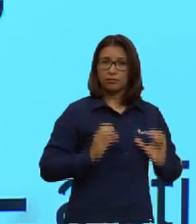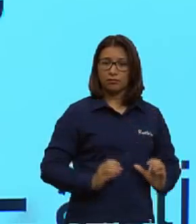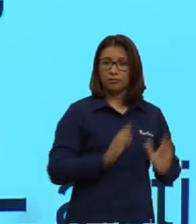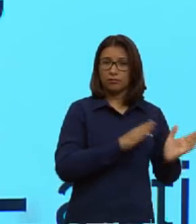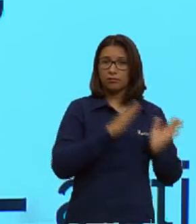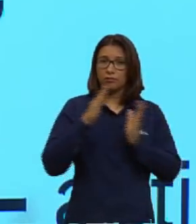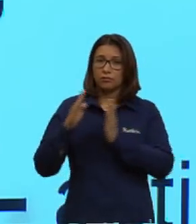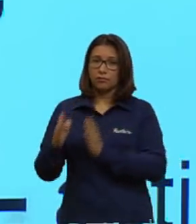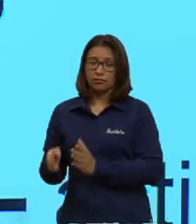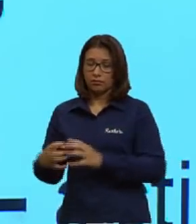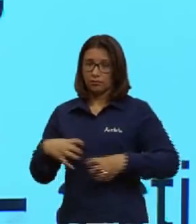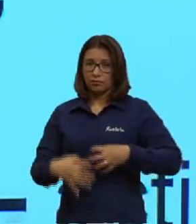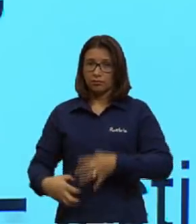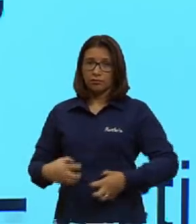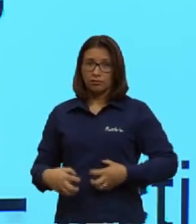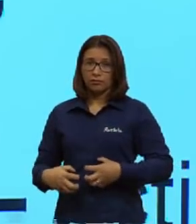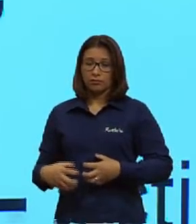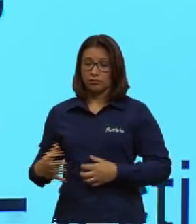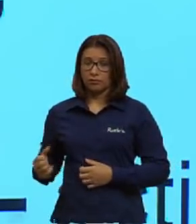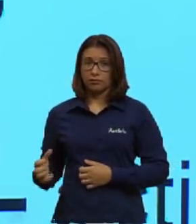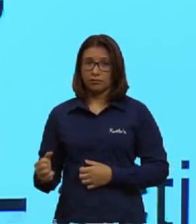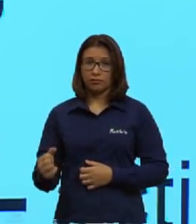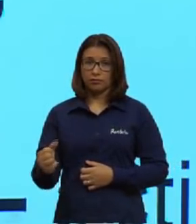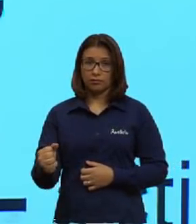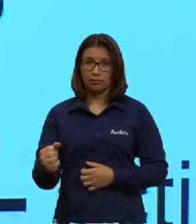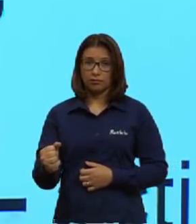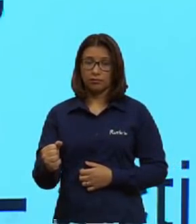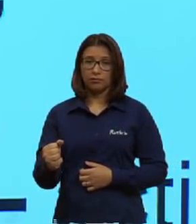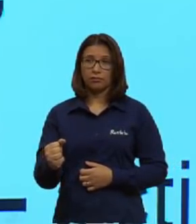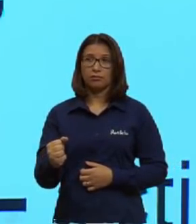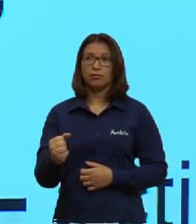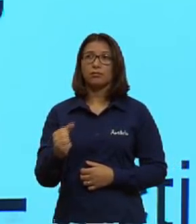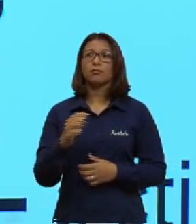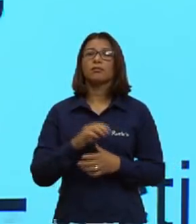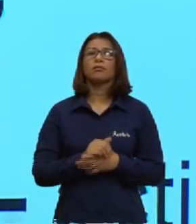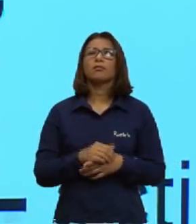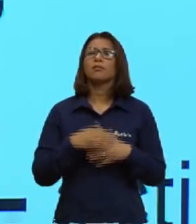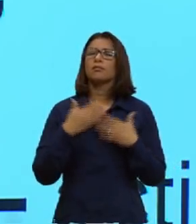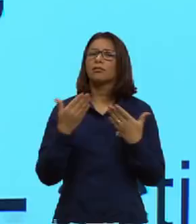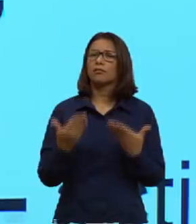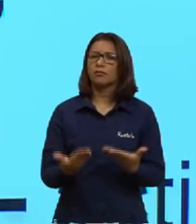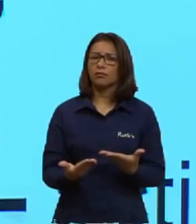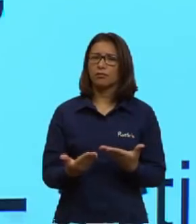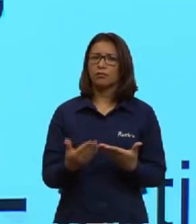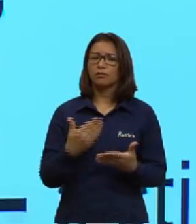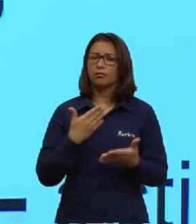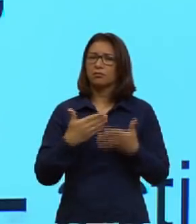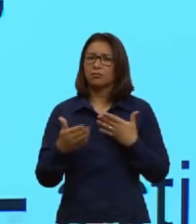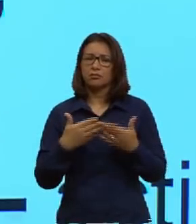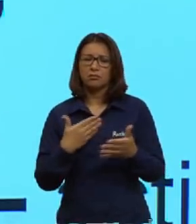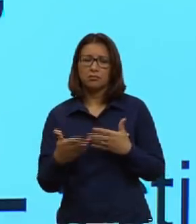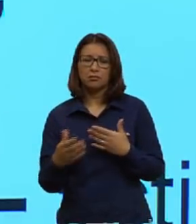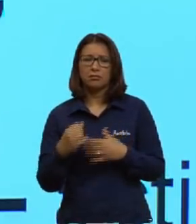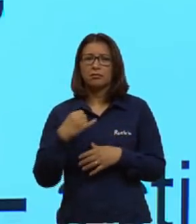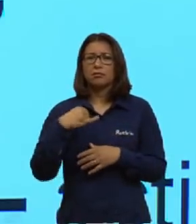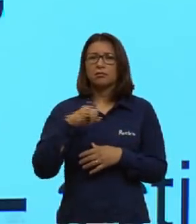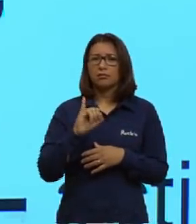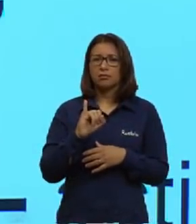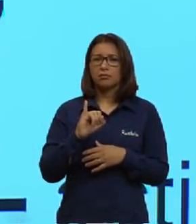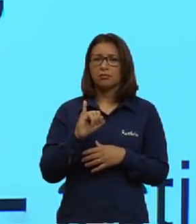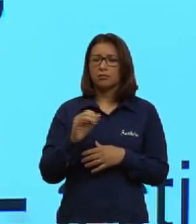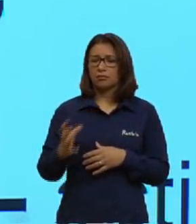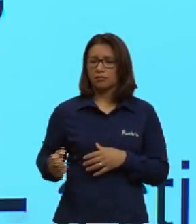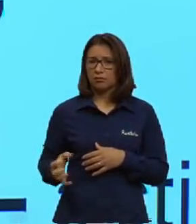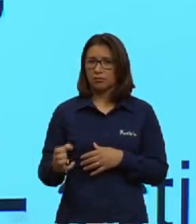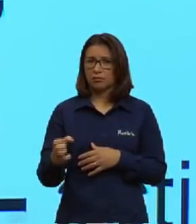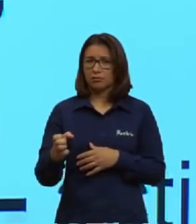temperatura para uma enzima em bactérias de fontes termais. Ou seja, não importa se a bactéria está lá numa fonte